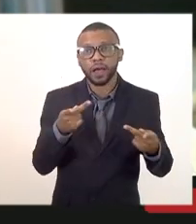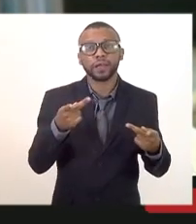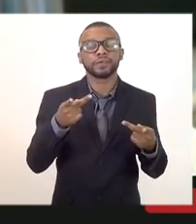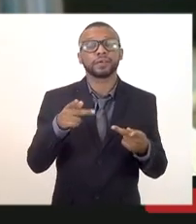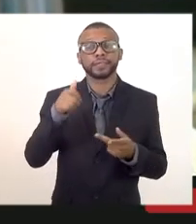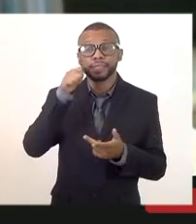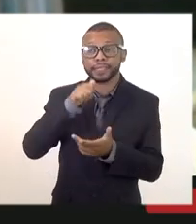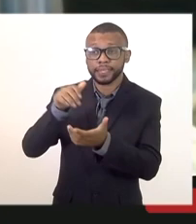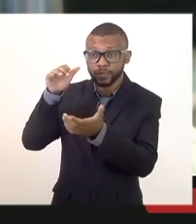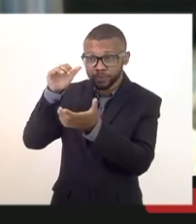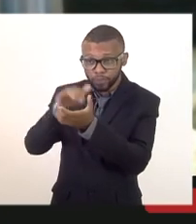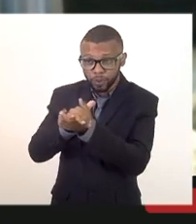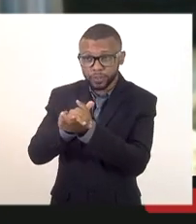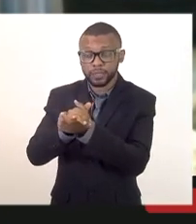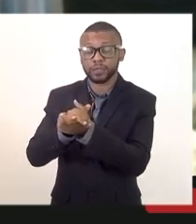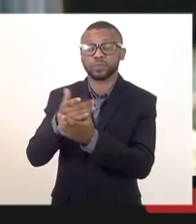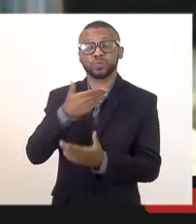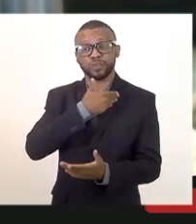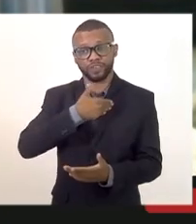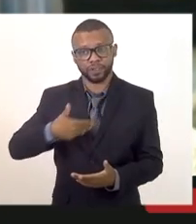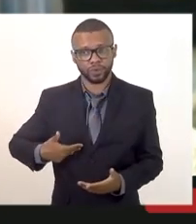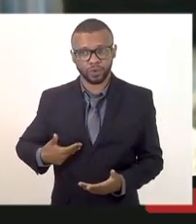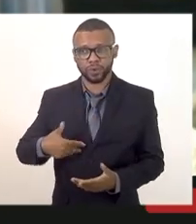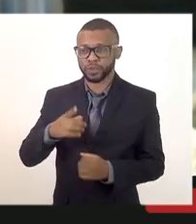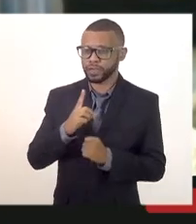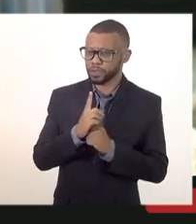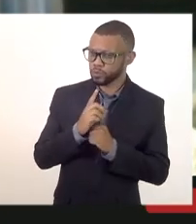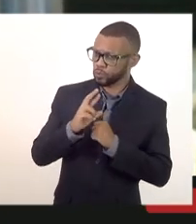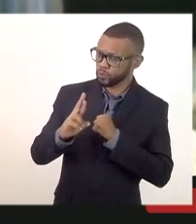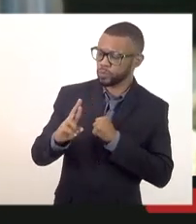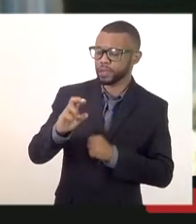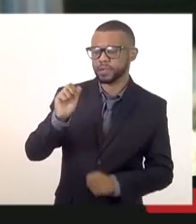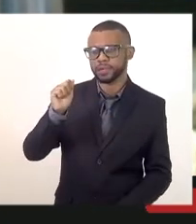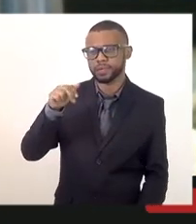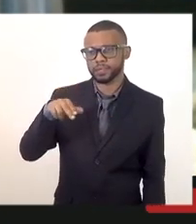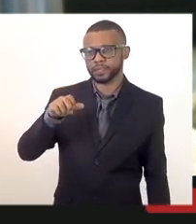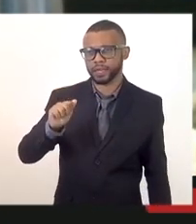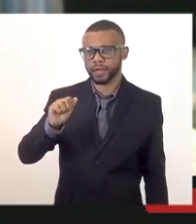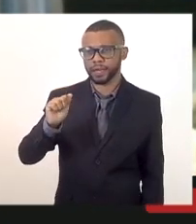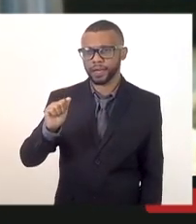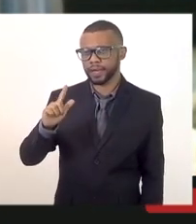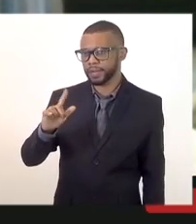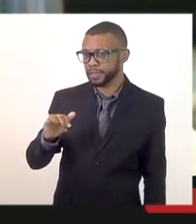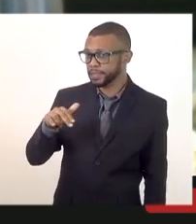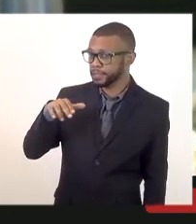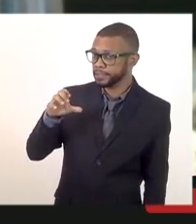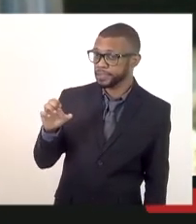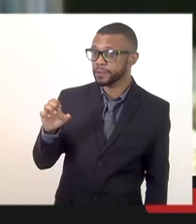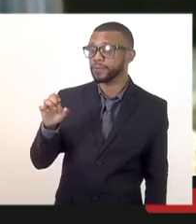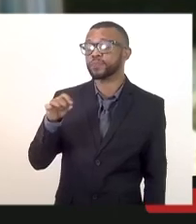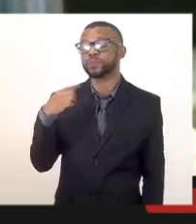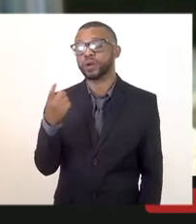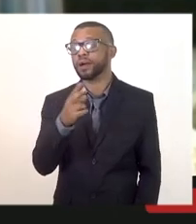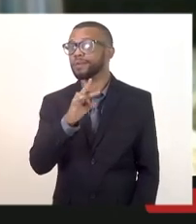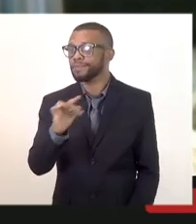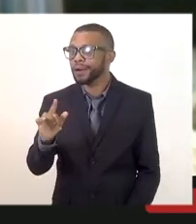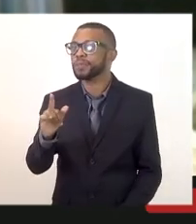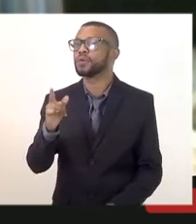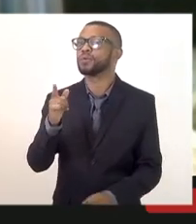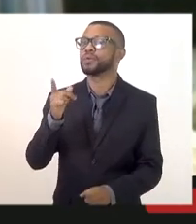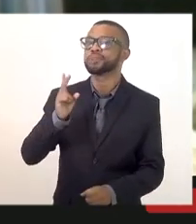doutora Annaline que estava aqui tinha agendado com ela essa visita aqui e que nós vamos percorrer